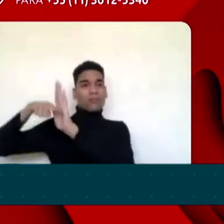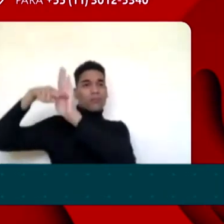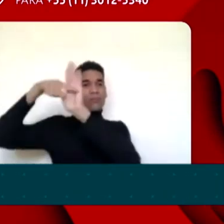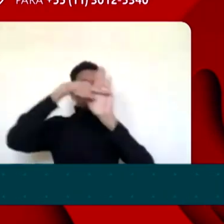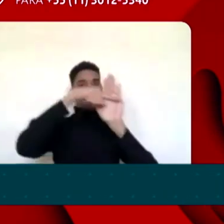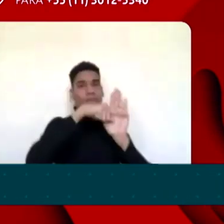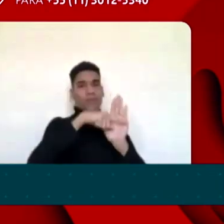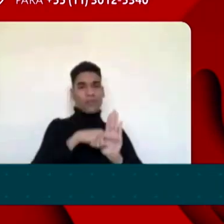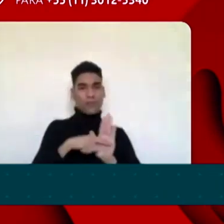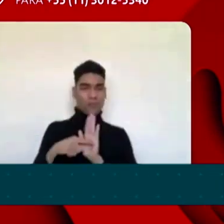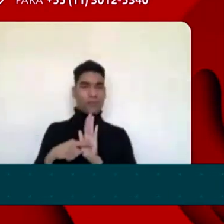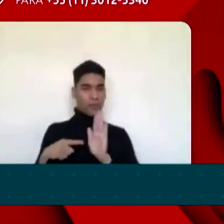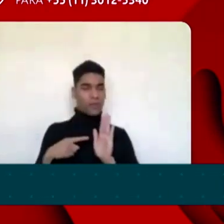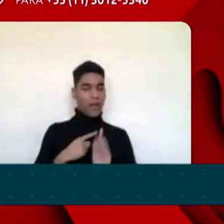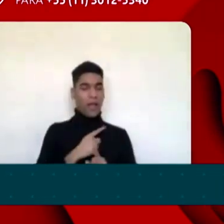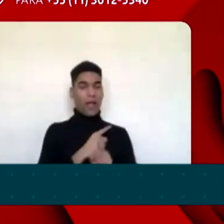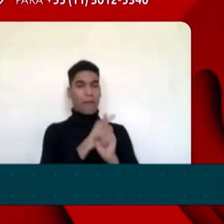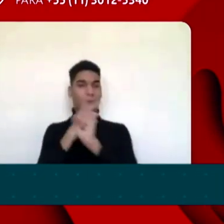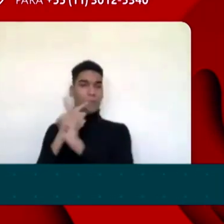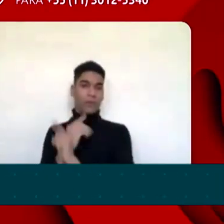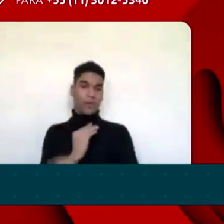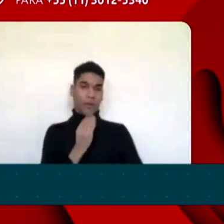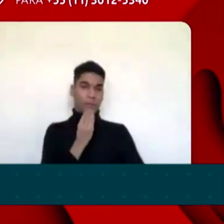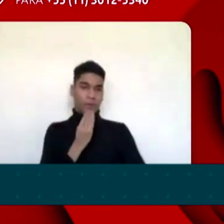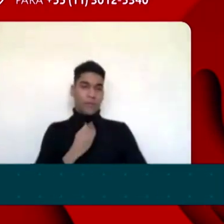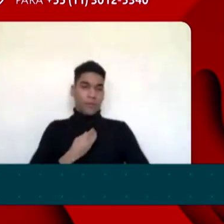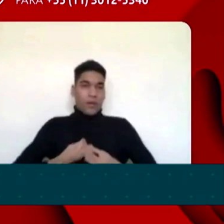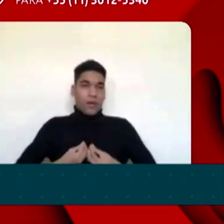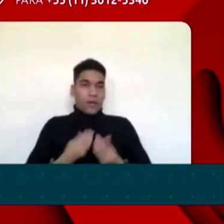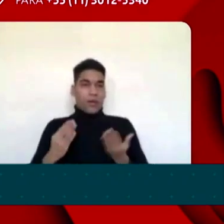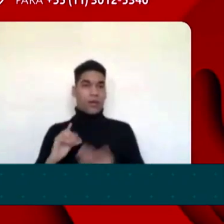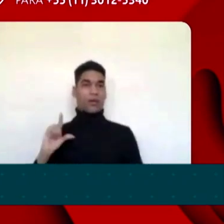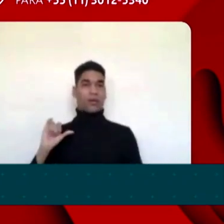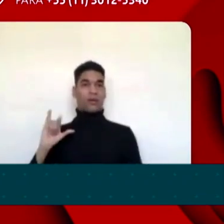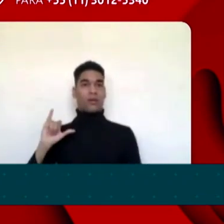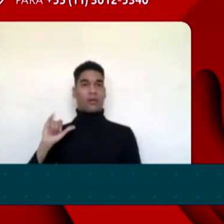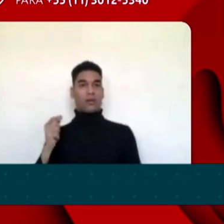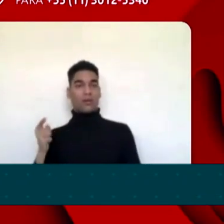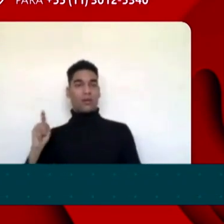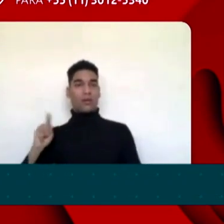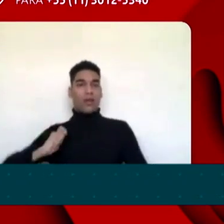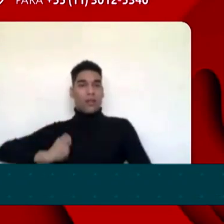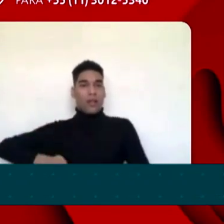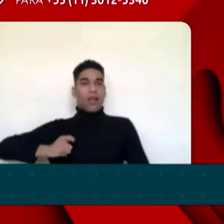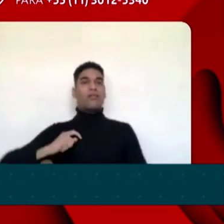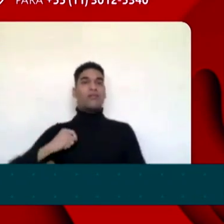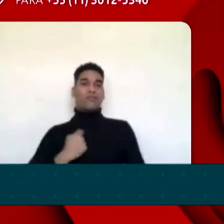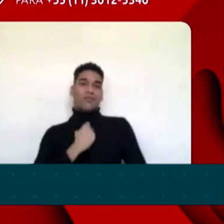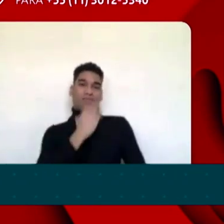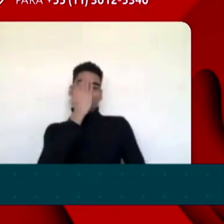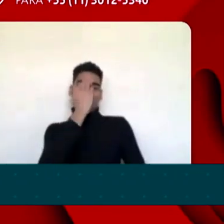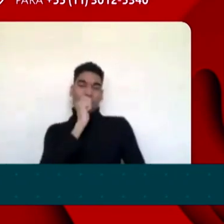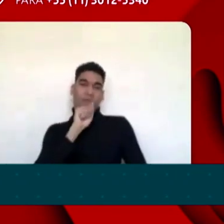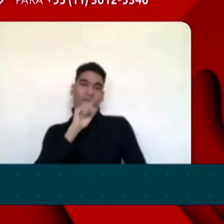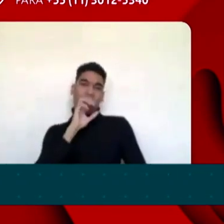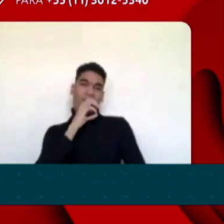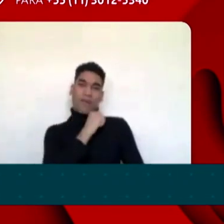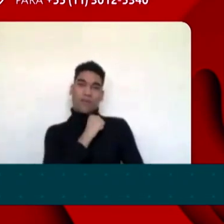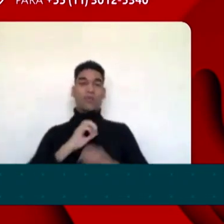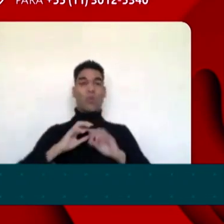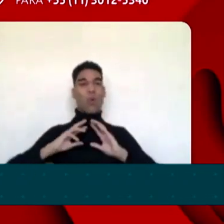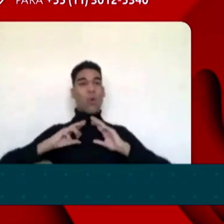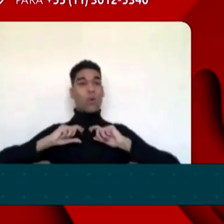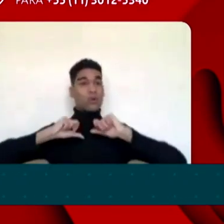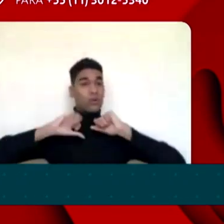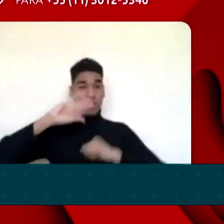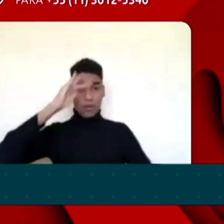oportunidade para a gente ir lançando os leilões. Mas agora, nós temos que ser rápidos, porque é o seguinte, todo mundo vai querer também em